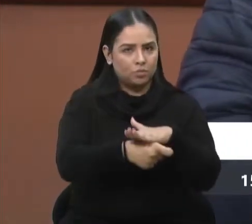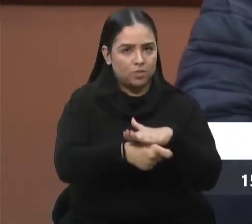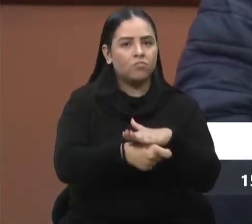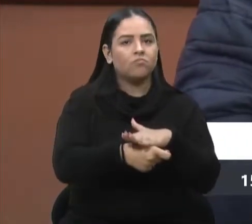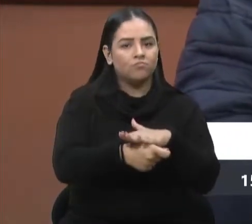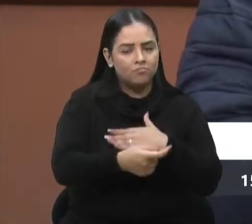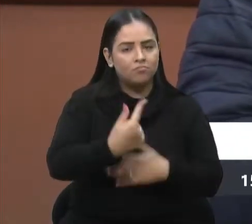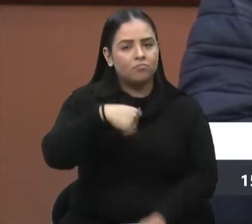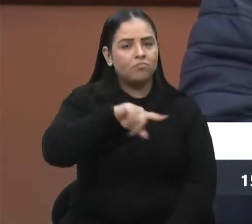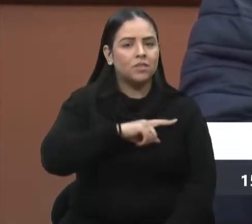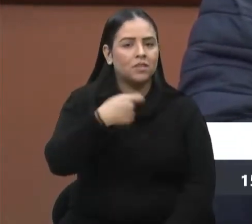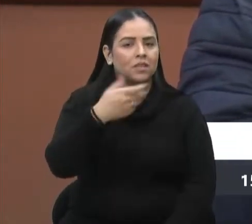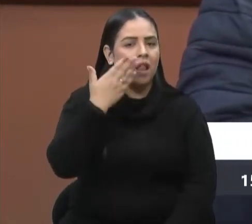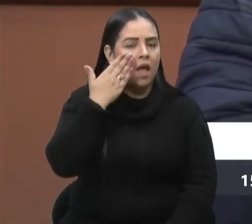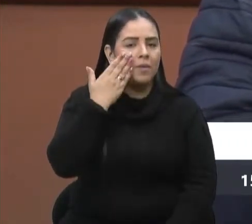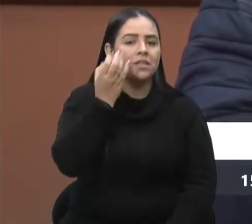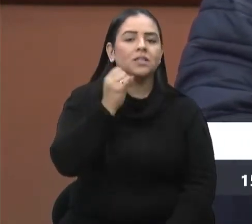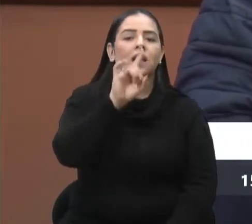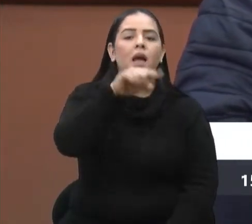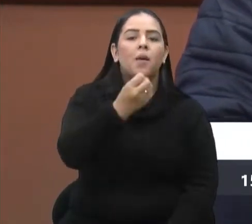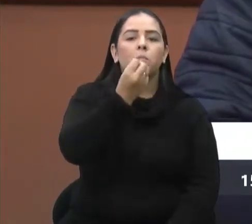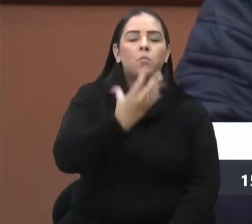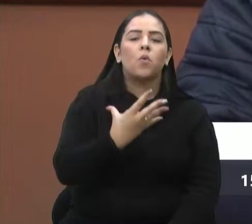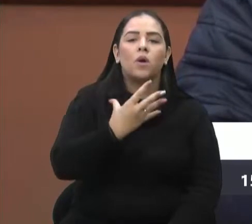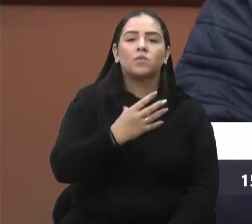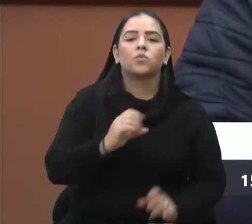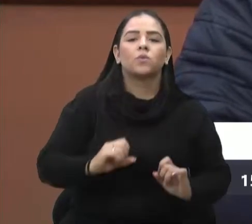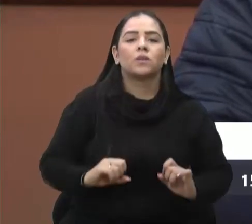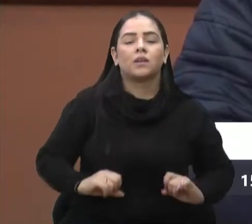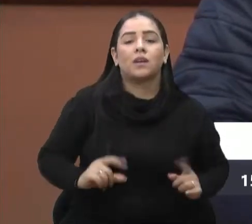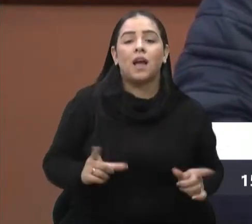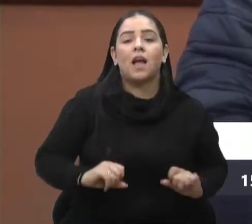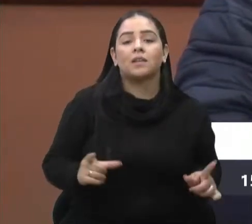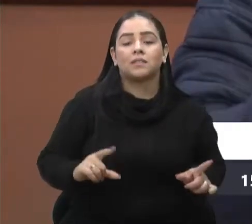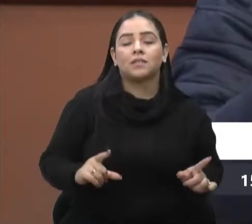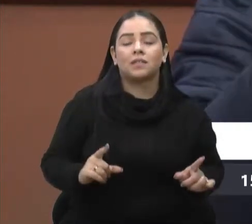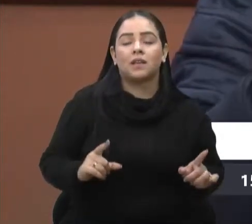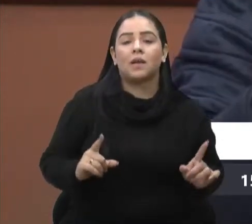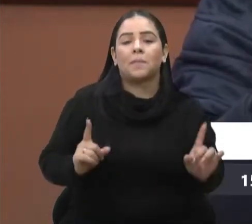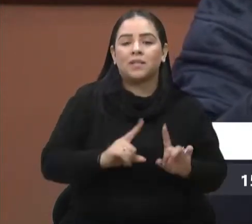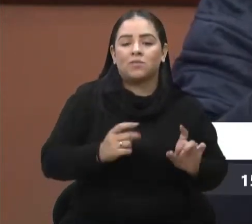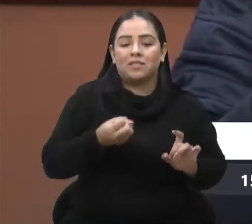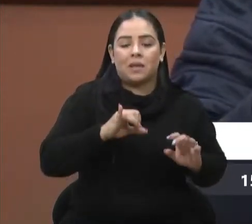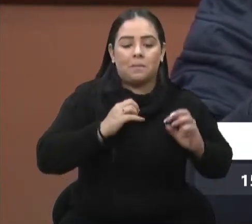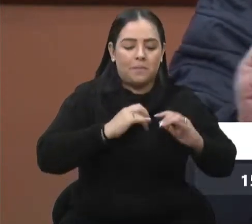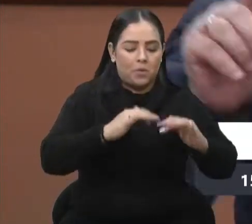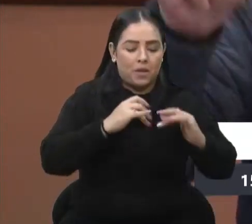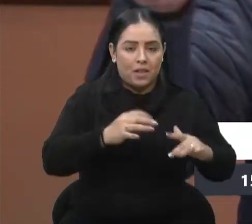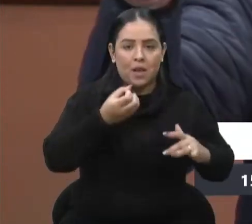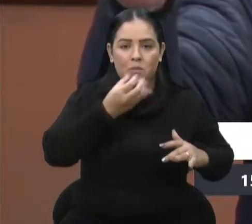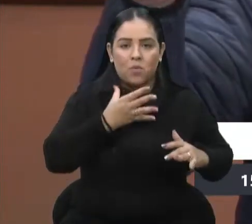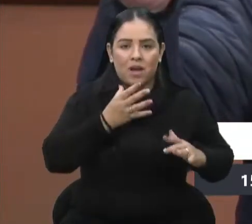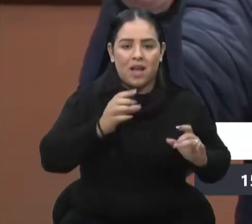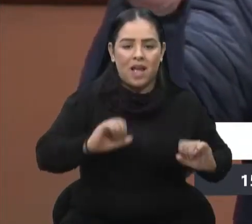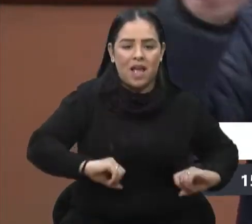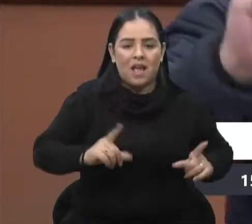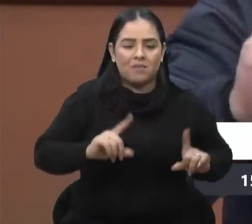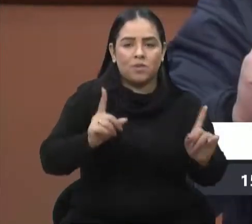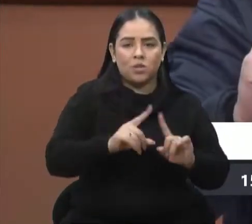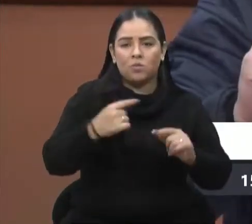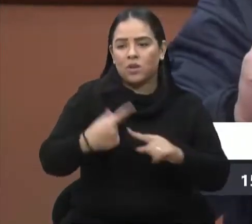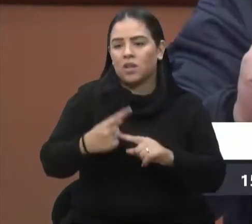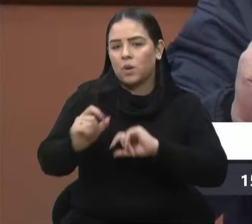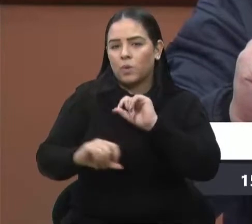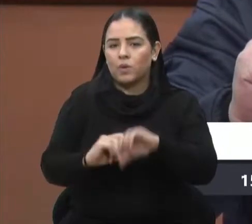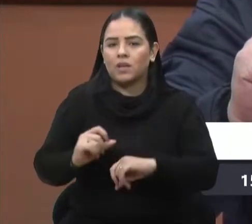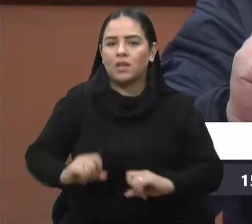A gente tem que saber, quando a máquina é boa, tu gasta muito menos, como diz o prefeito Ediló, só no que se gasta lá